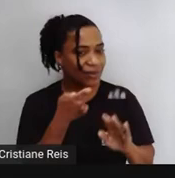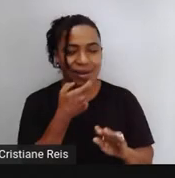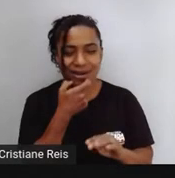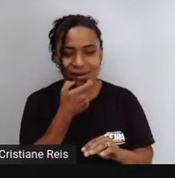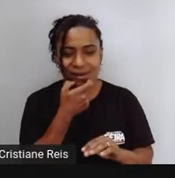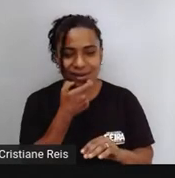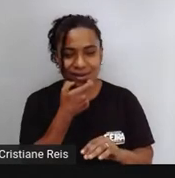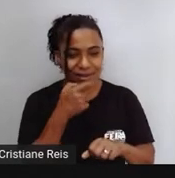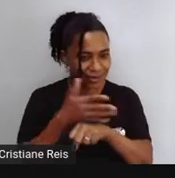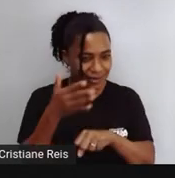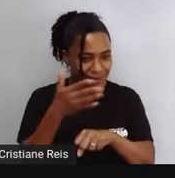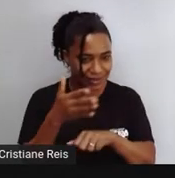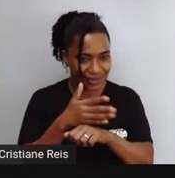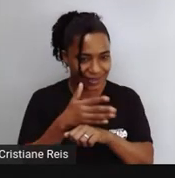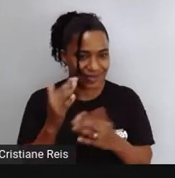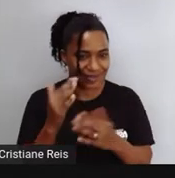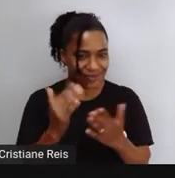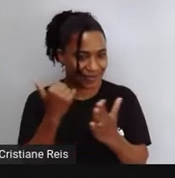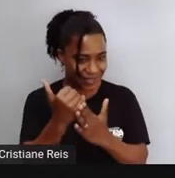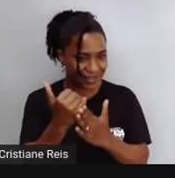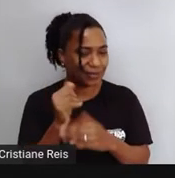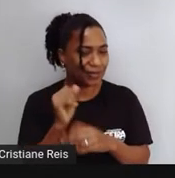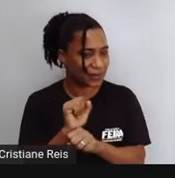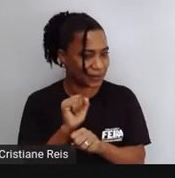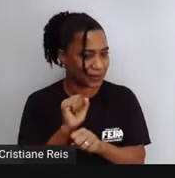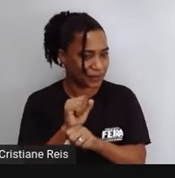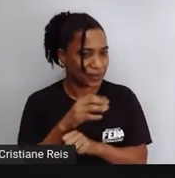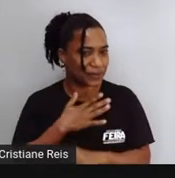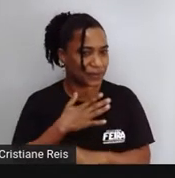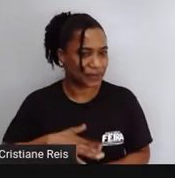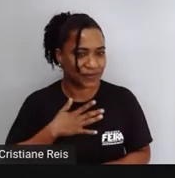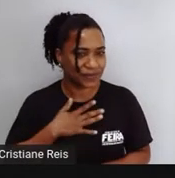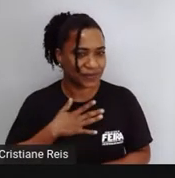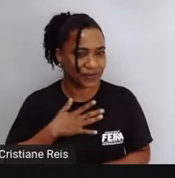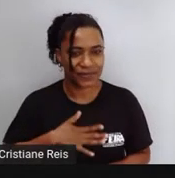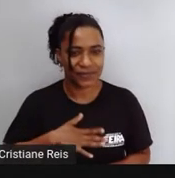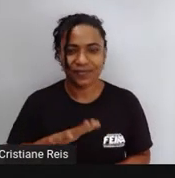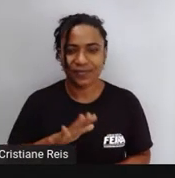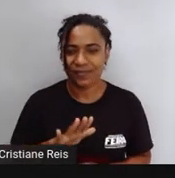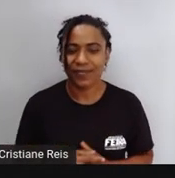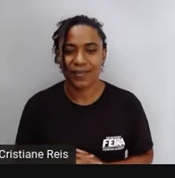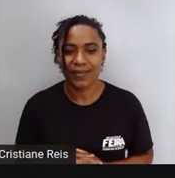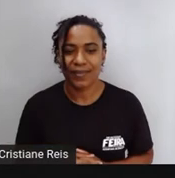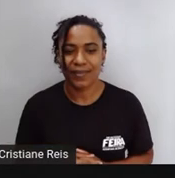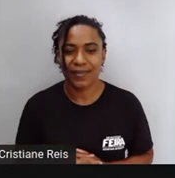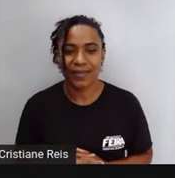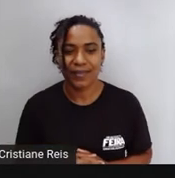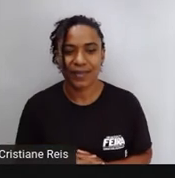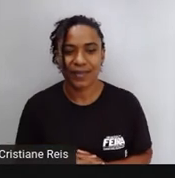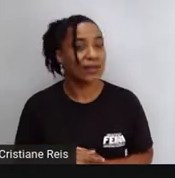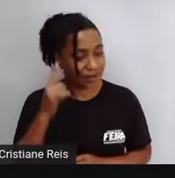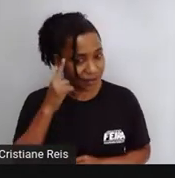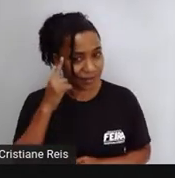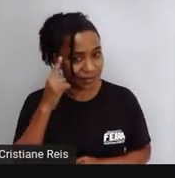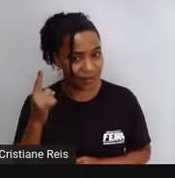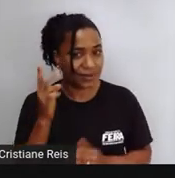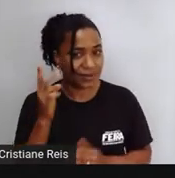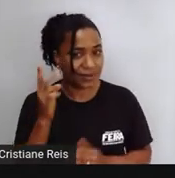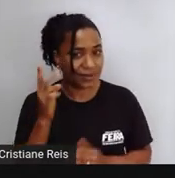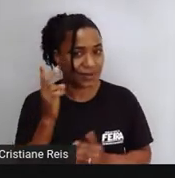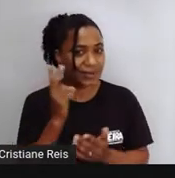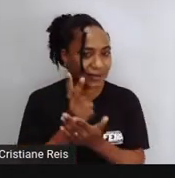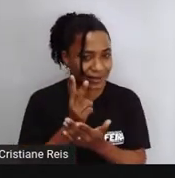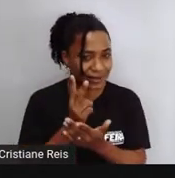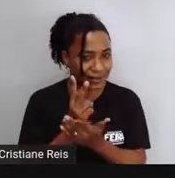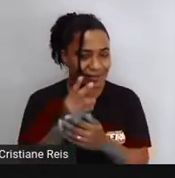Ok? Just a moment, please, students. Lembrando que sempre nós damos para vocês aquela